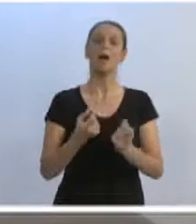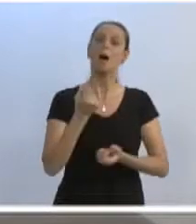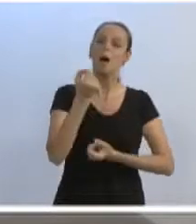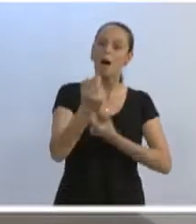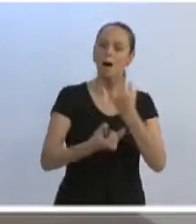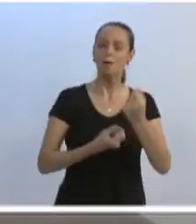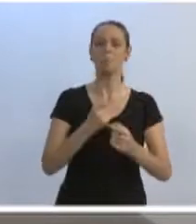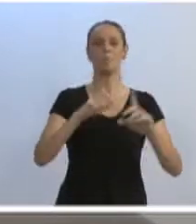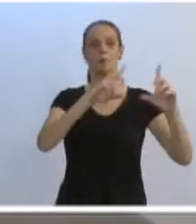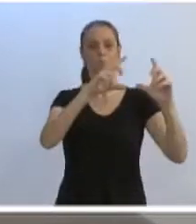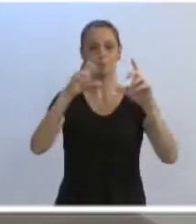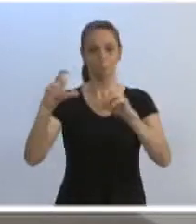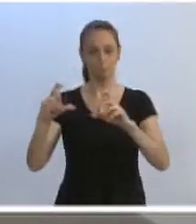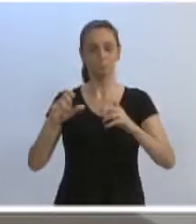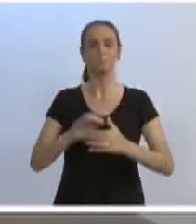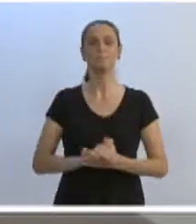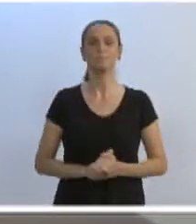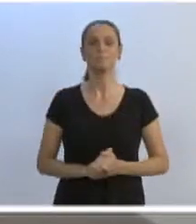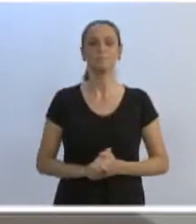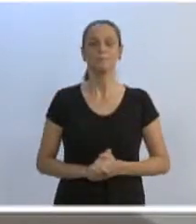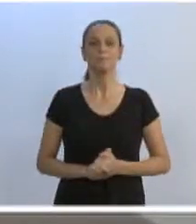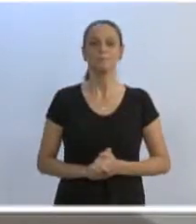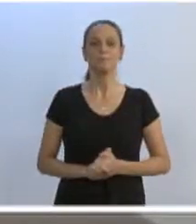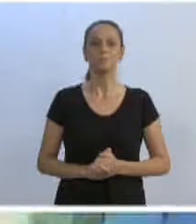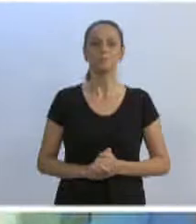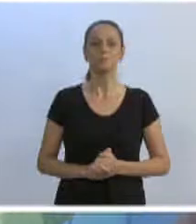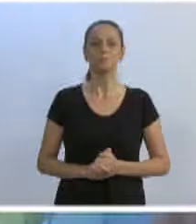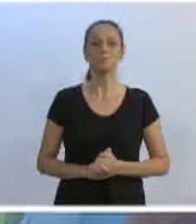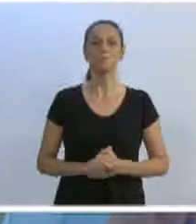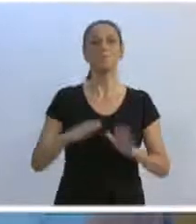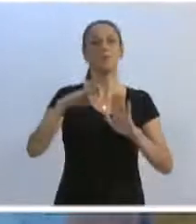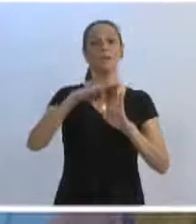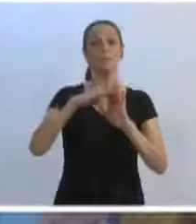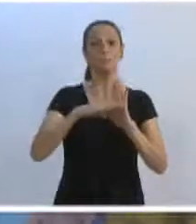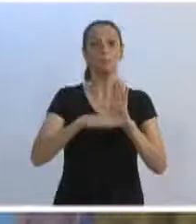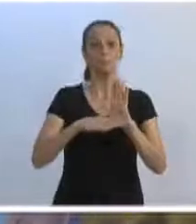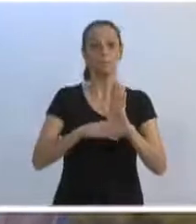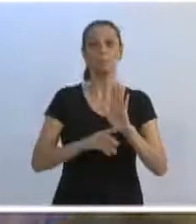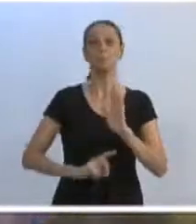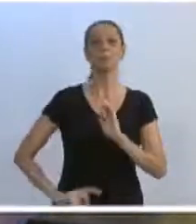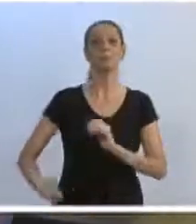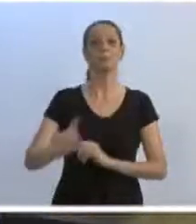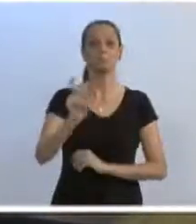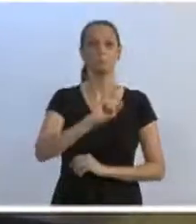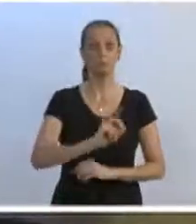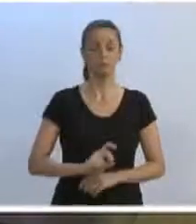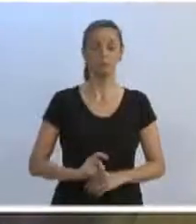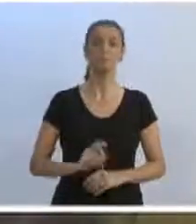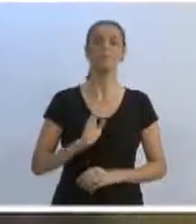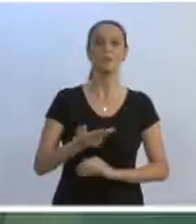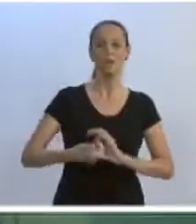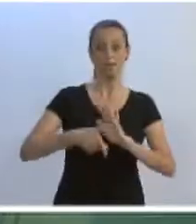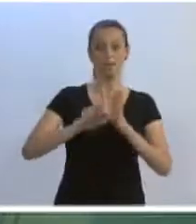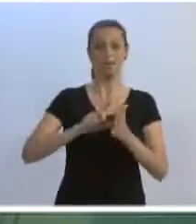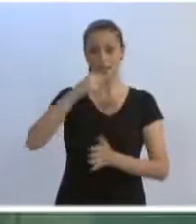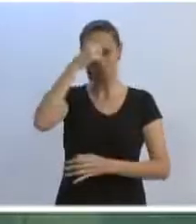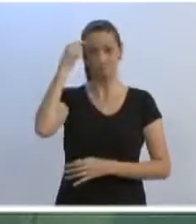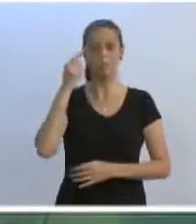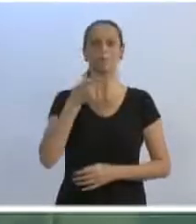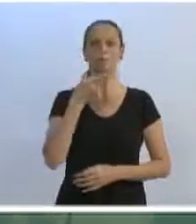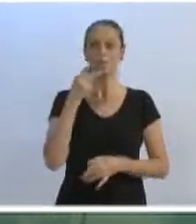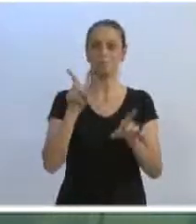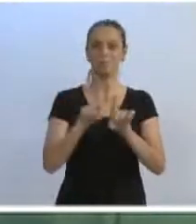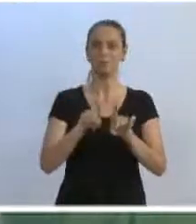imagens e cenas que a gente tem em relação ao programa do grafite, e a última ação, que até o vereador Marcos da Rosa aqui citou,